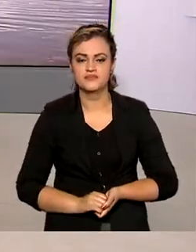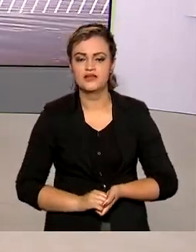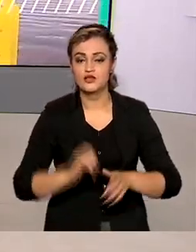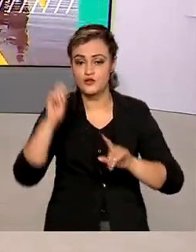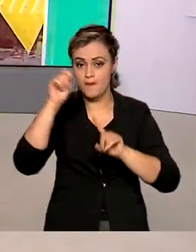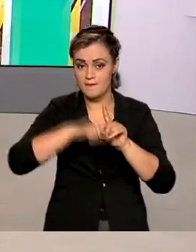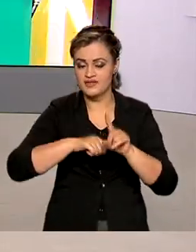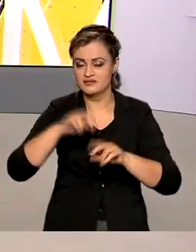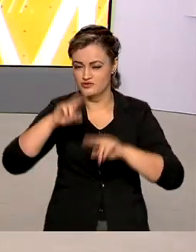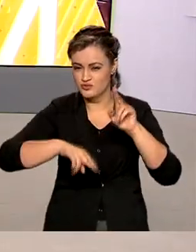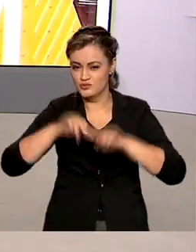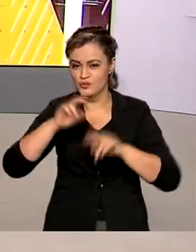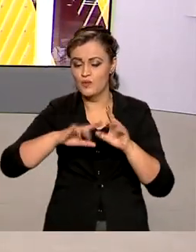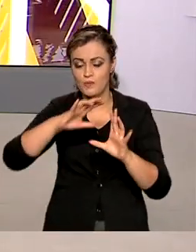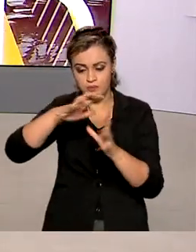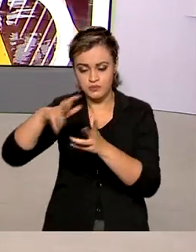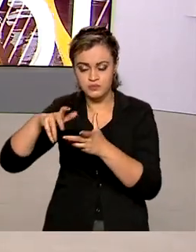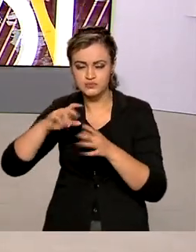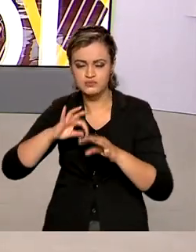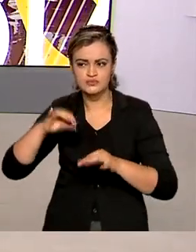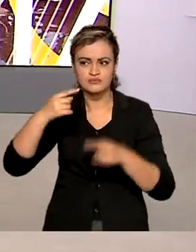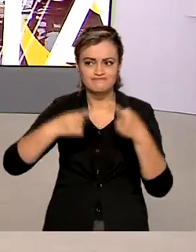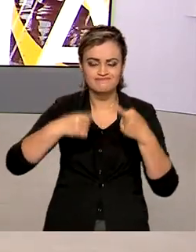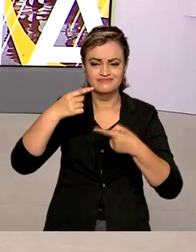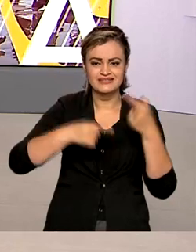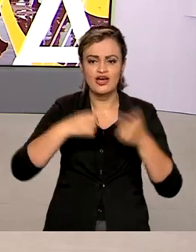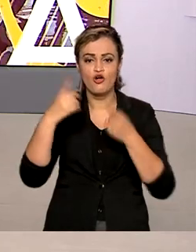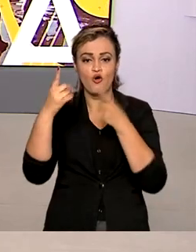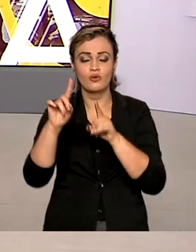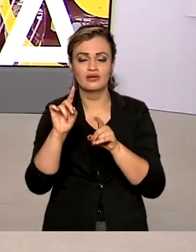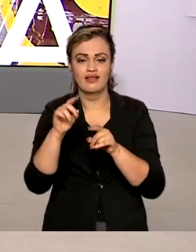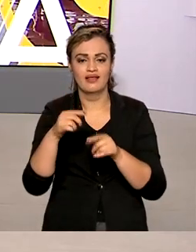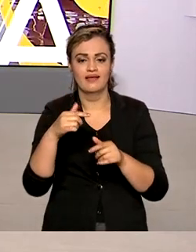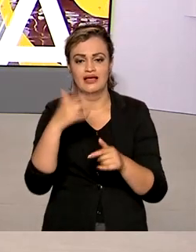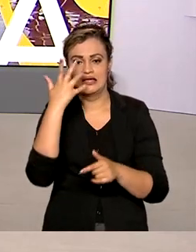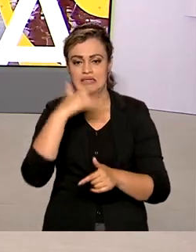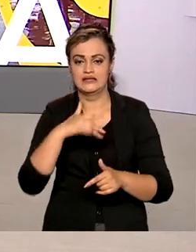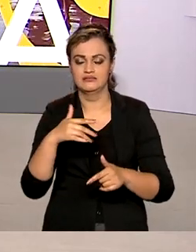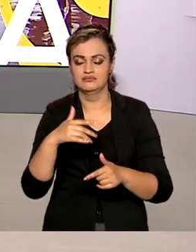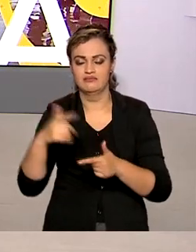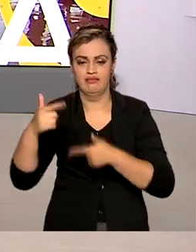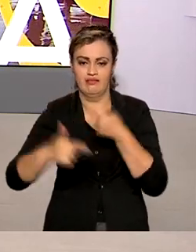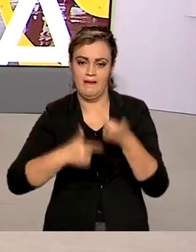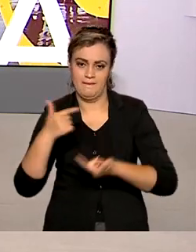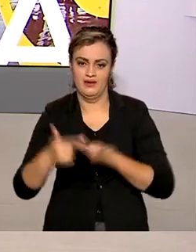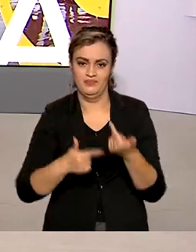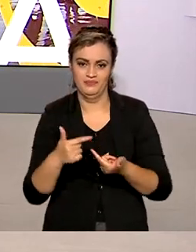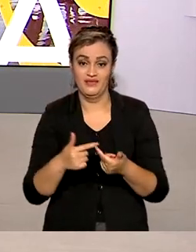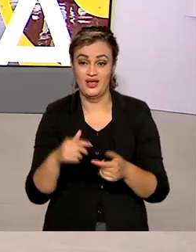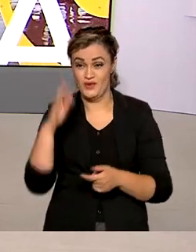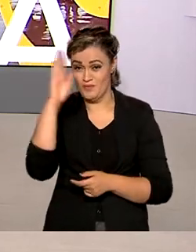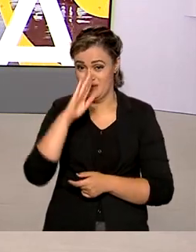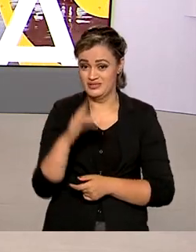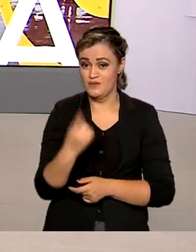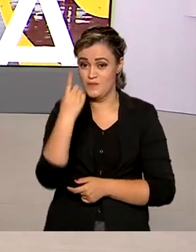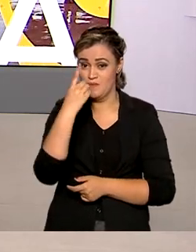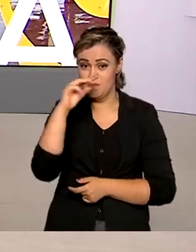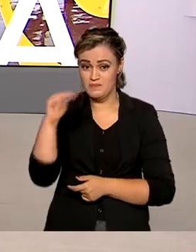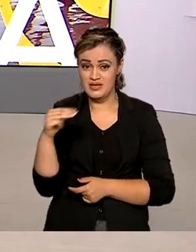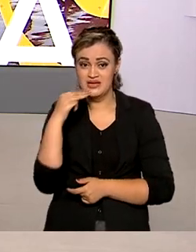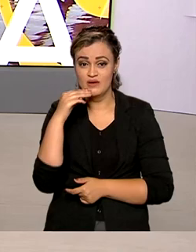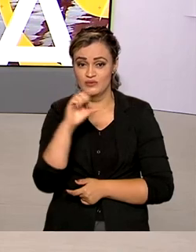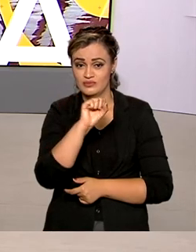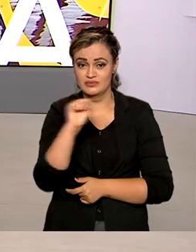o mês de junho, o mundo todo discute o combate ao trabalho infantil. No Brasil, esta realidade atinge quase 1 milhão e 800